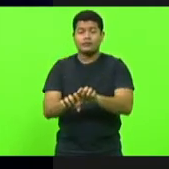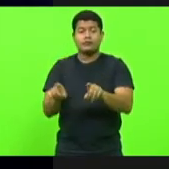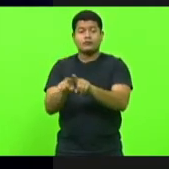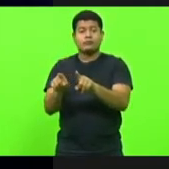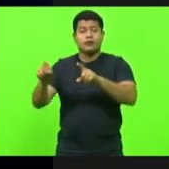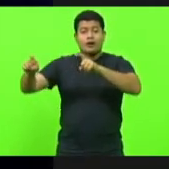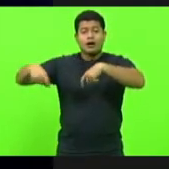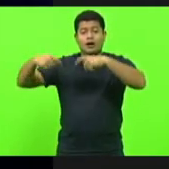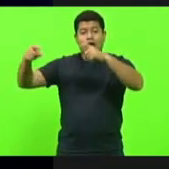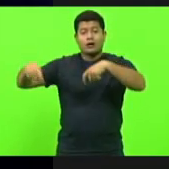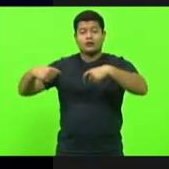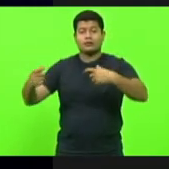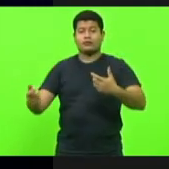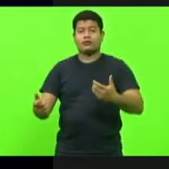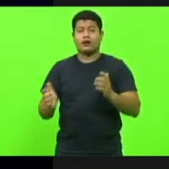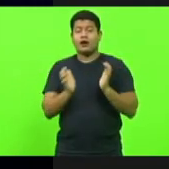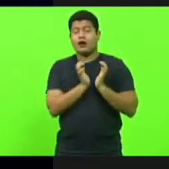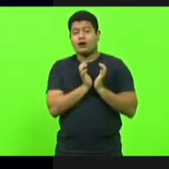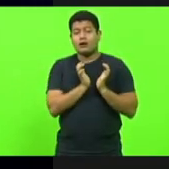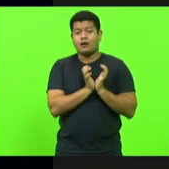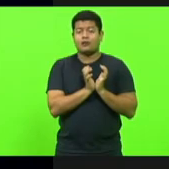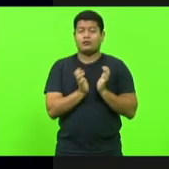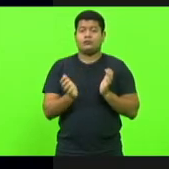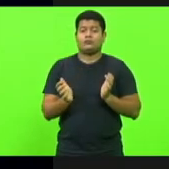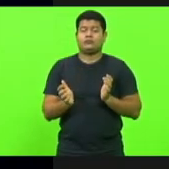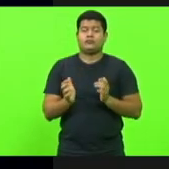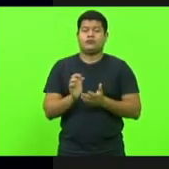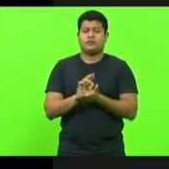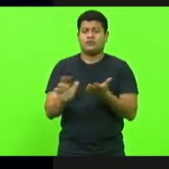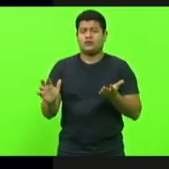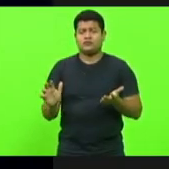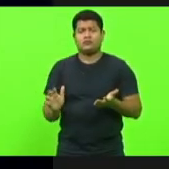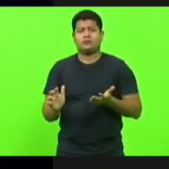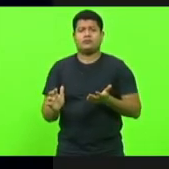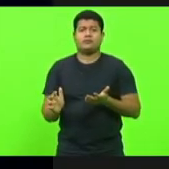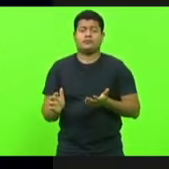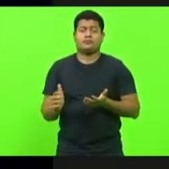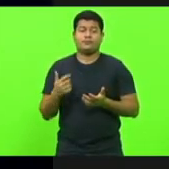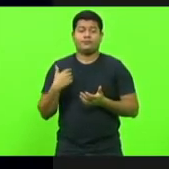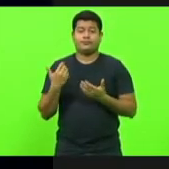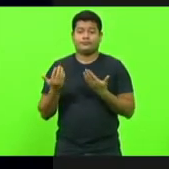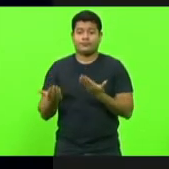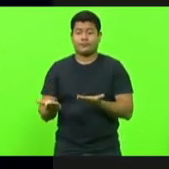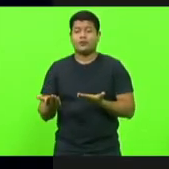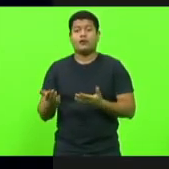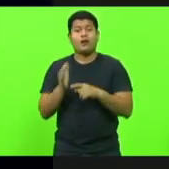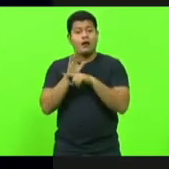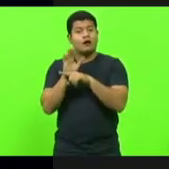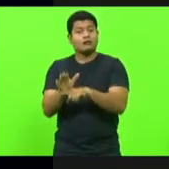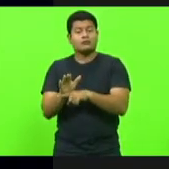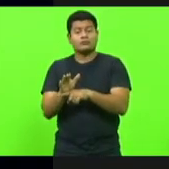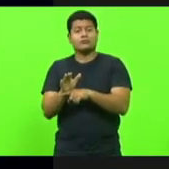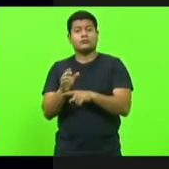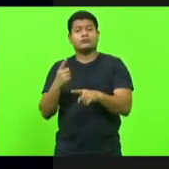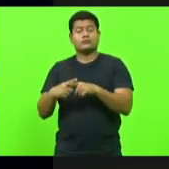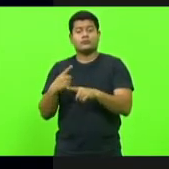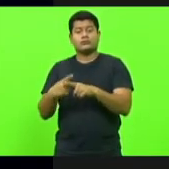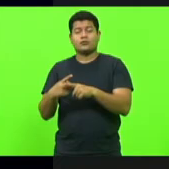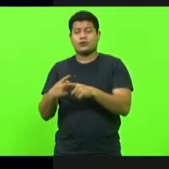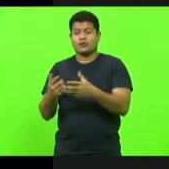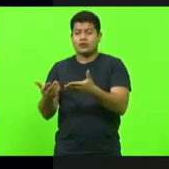nas APAES. Isso faz uma diferença para o pequeno município,